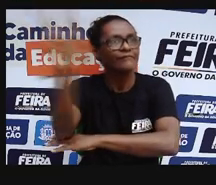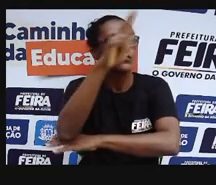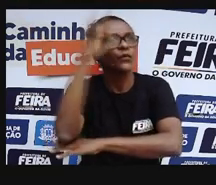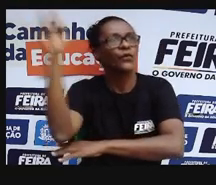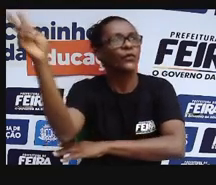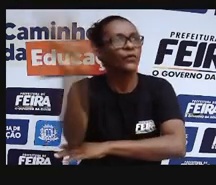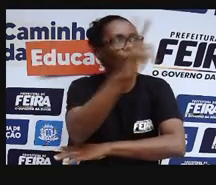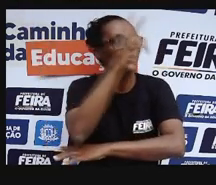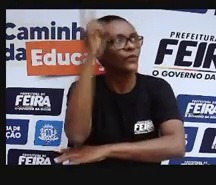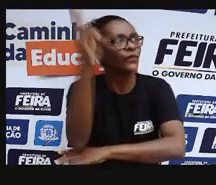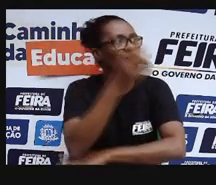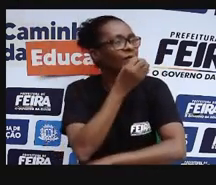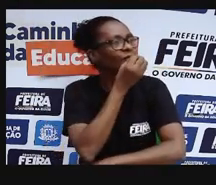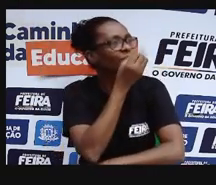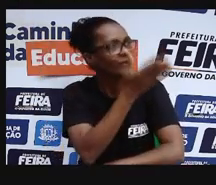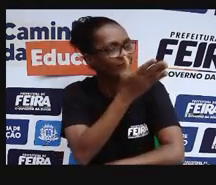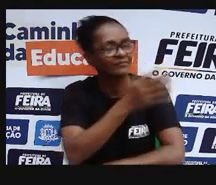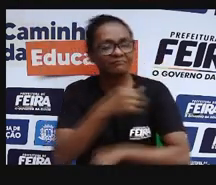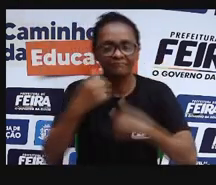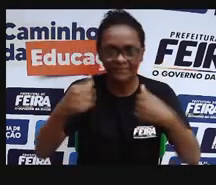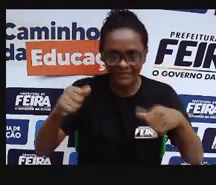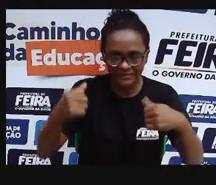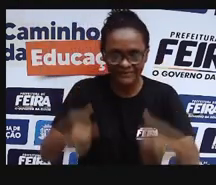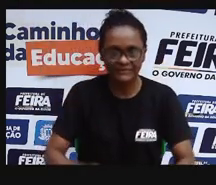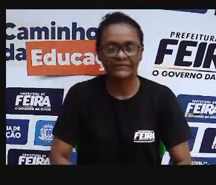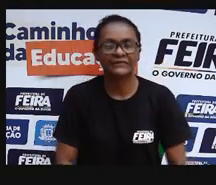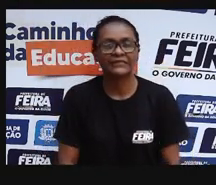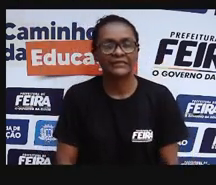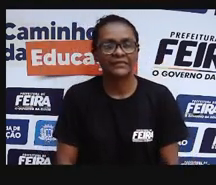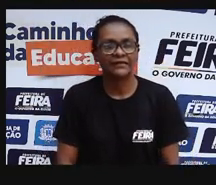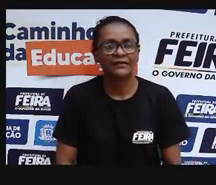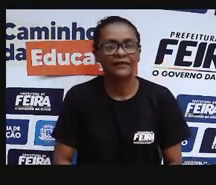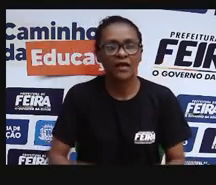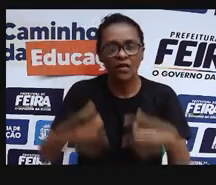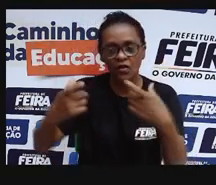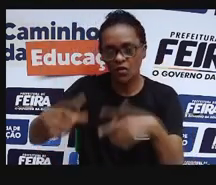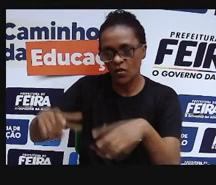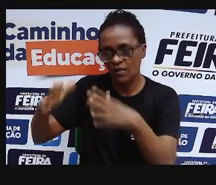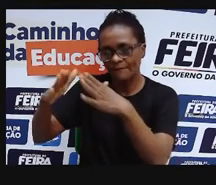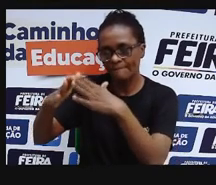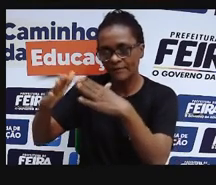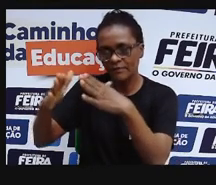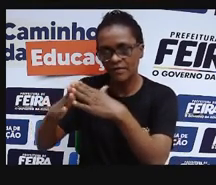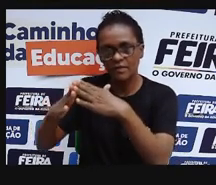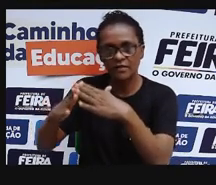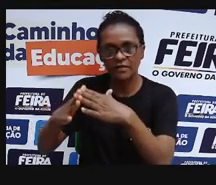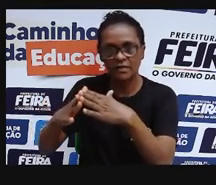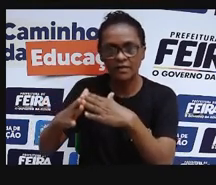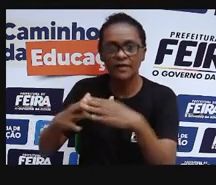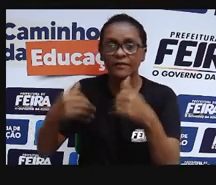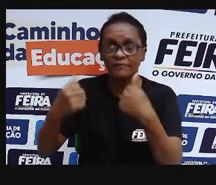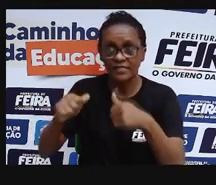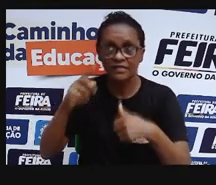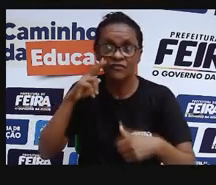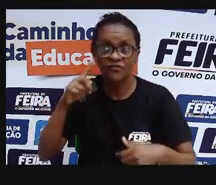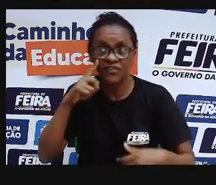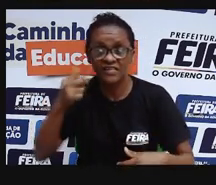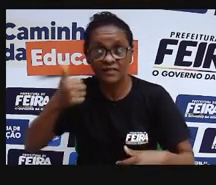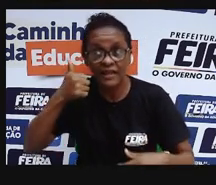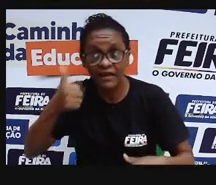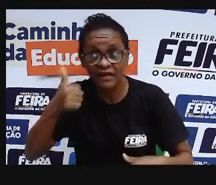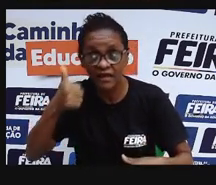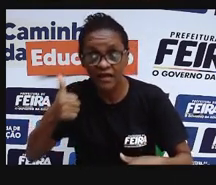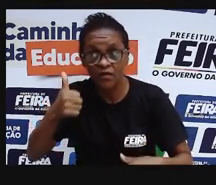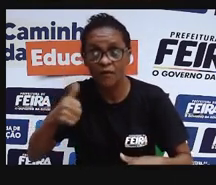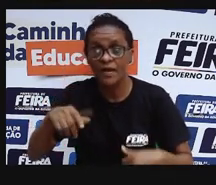tudo isso pode indicar que a nossa habitação, o lugar onde a gente mora, ele não está tão saudável quanto a gente